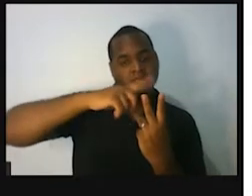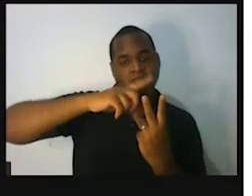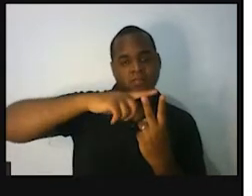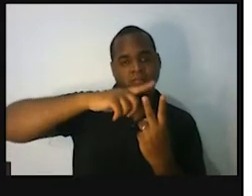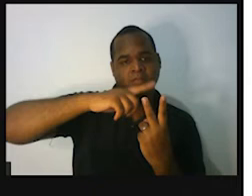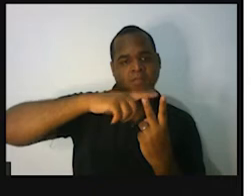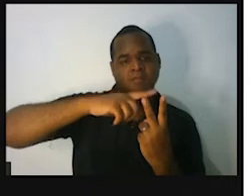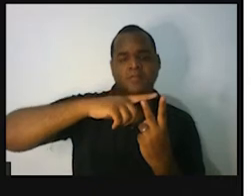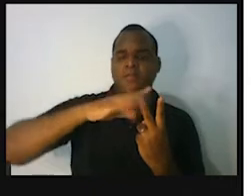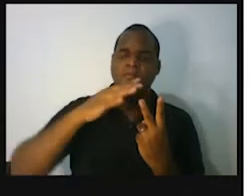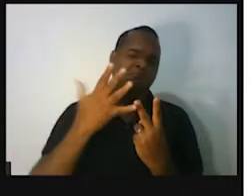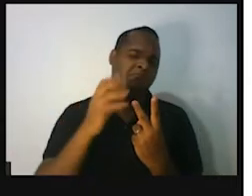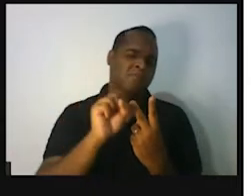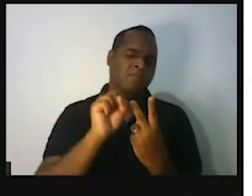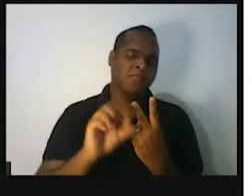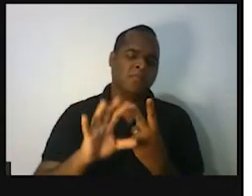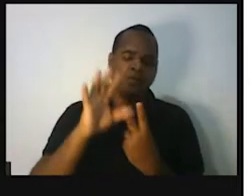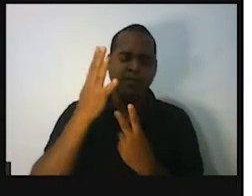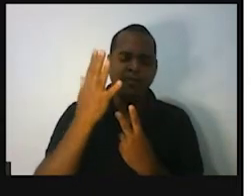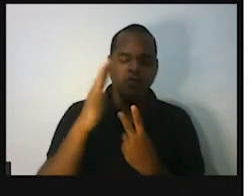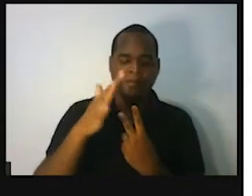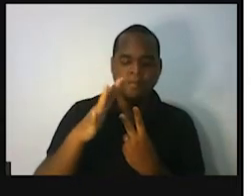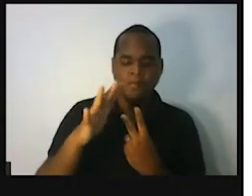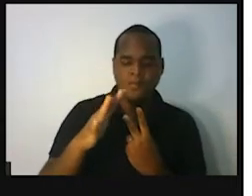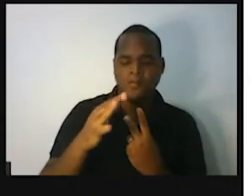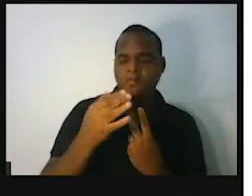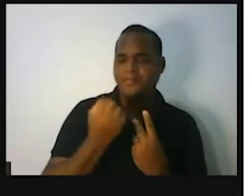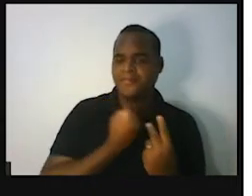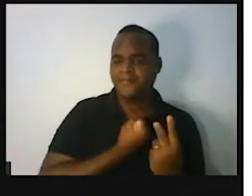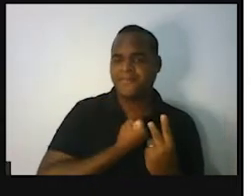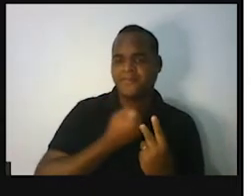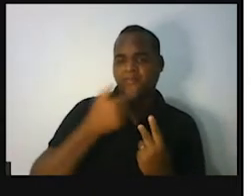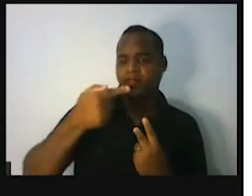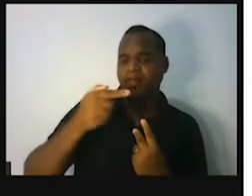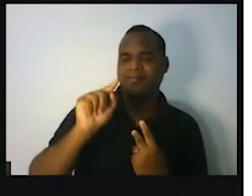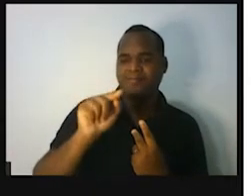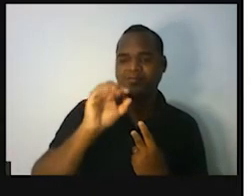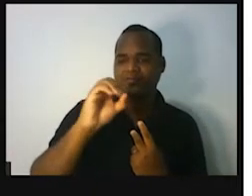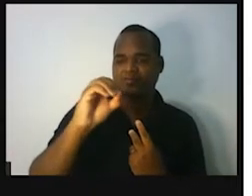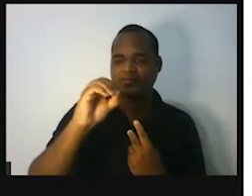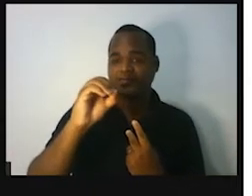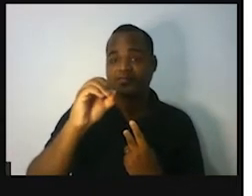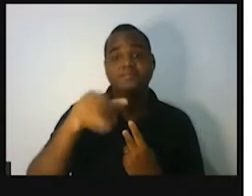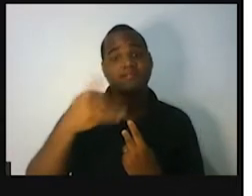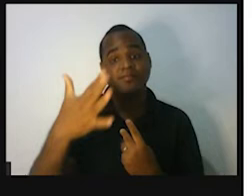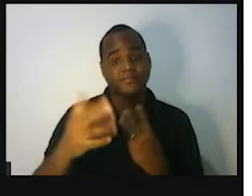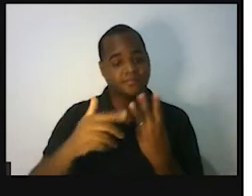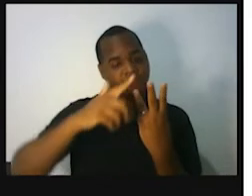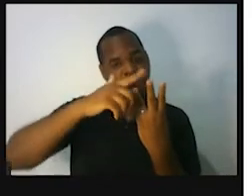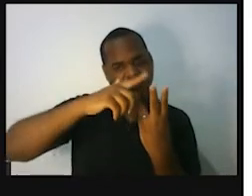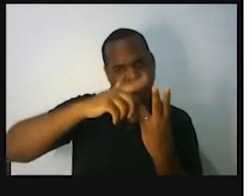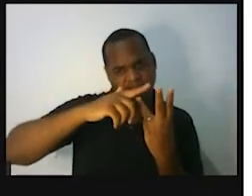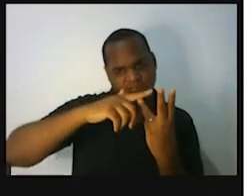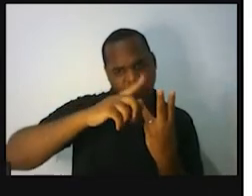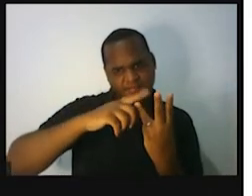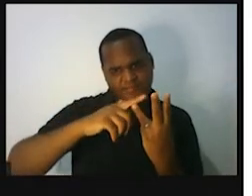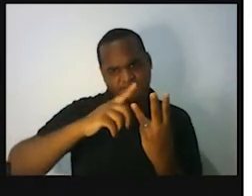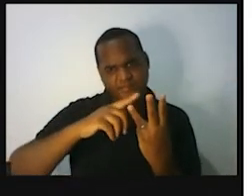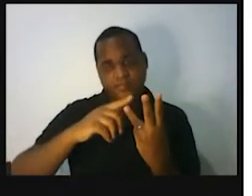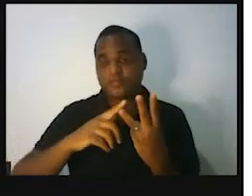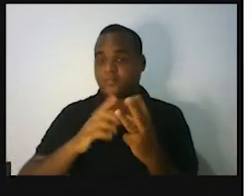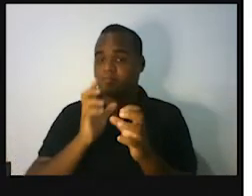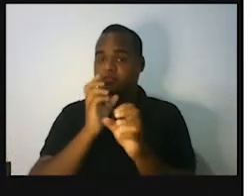digamos que você alcançou a nota 7. E na unidade 3, na última